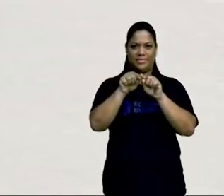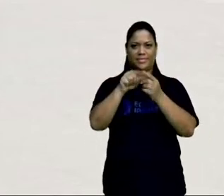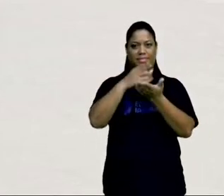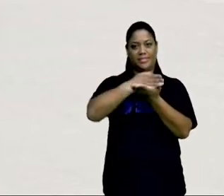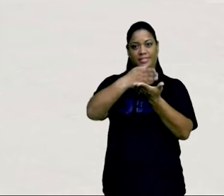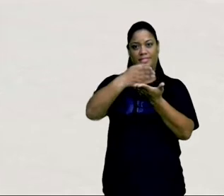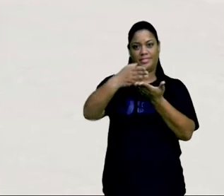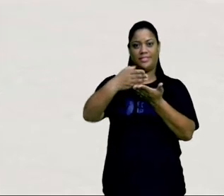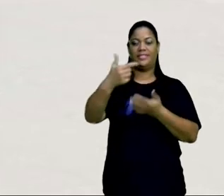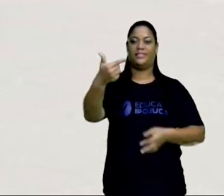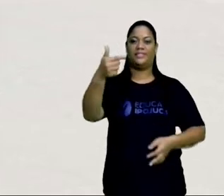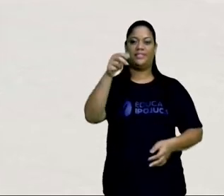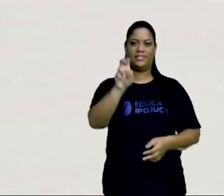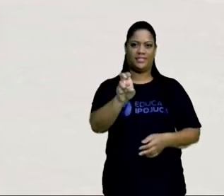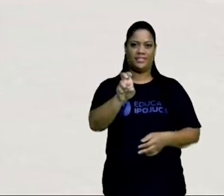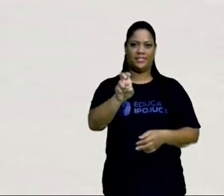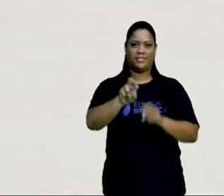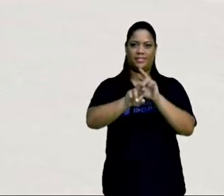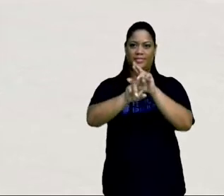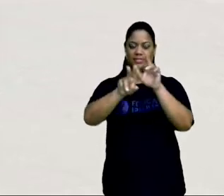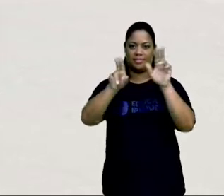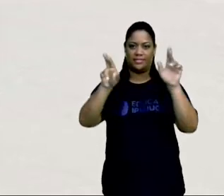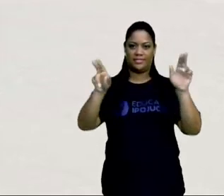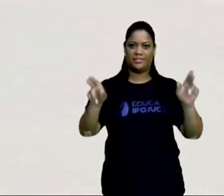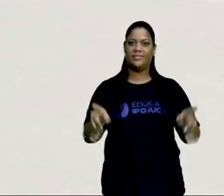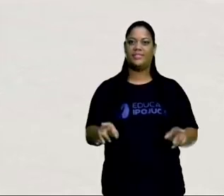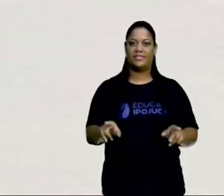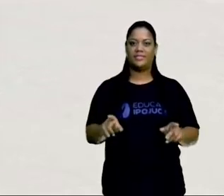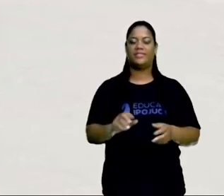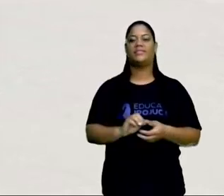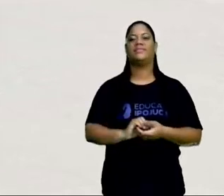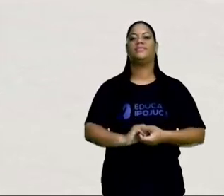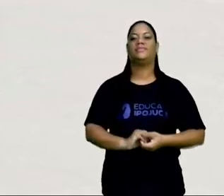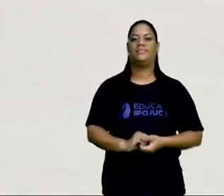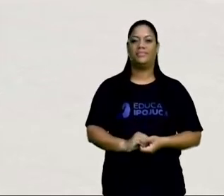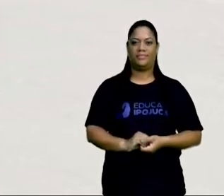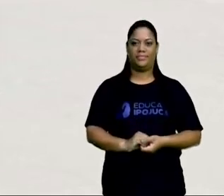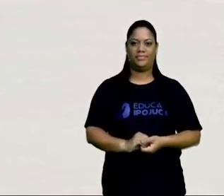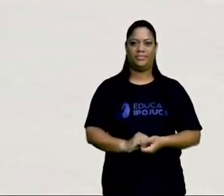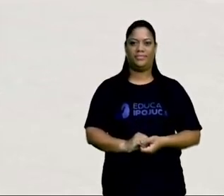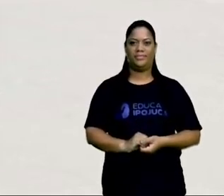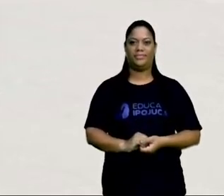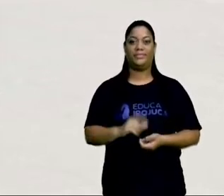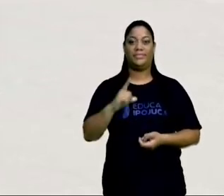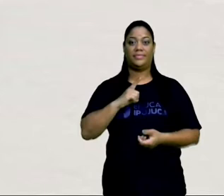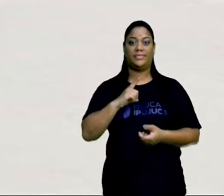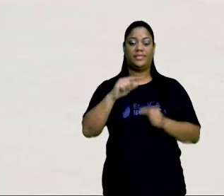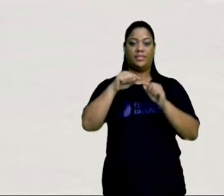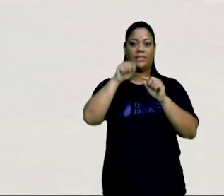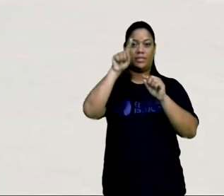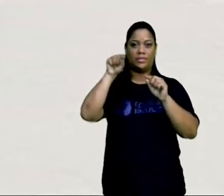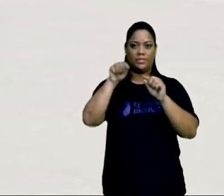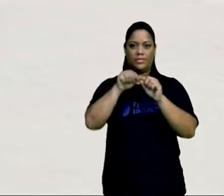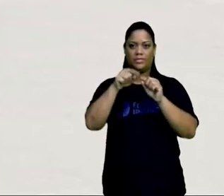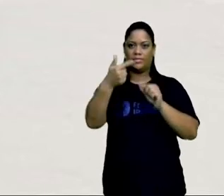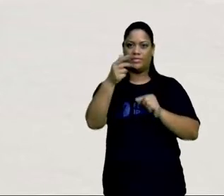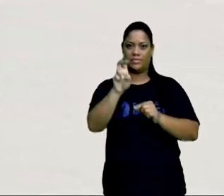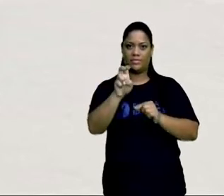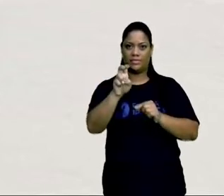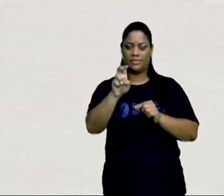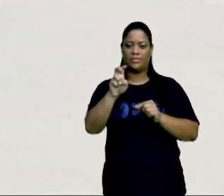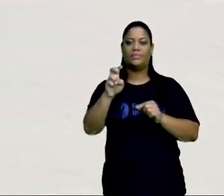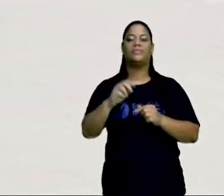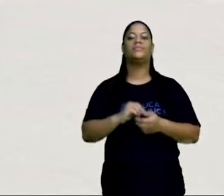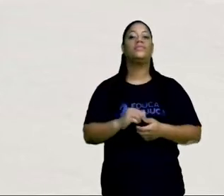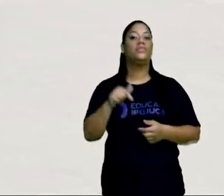25 quadradinhos diferentes, né? Então, a gente tem aqui 25 quadrados menores e hoje a brincadeira